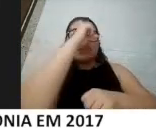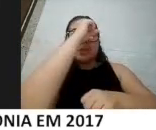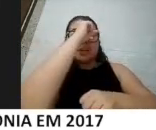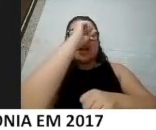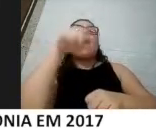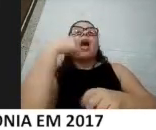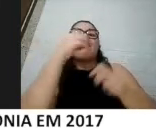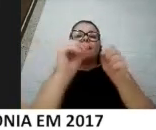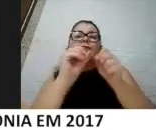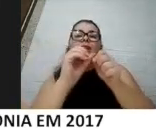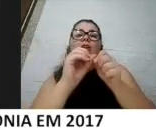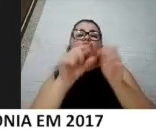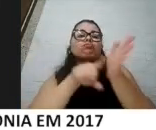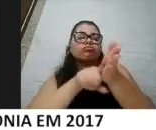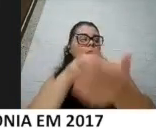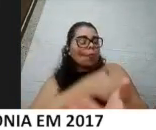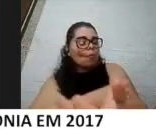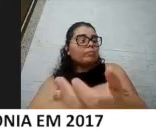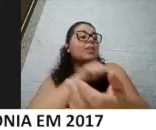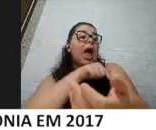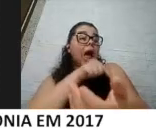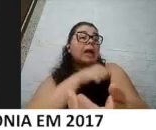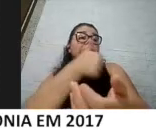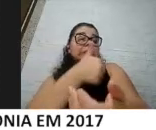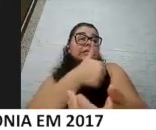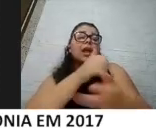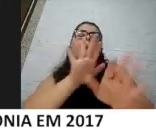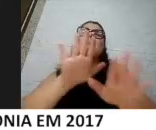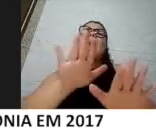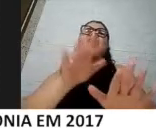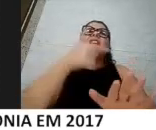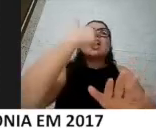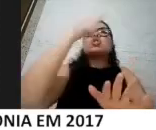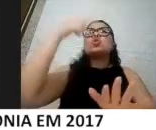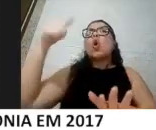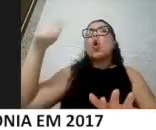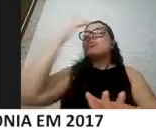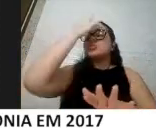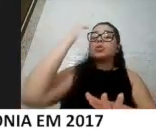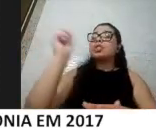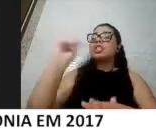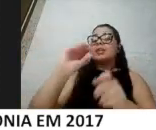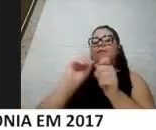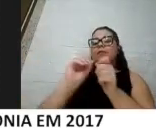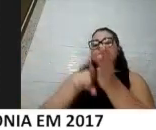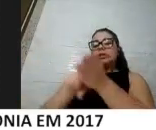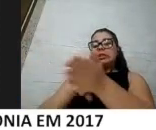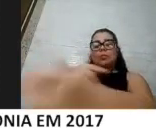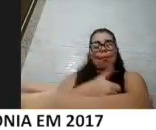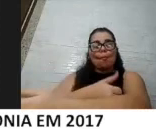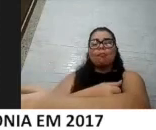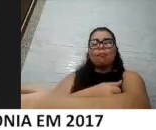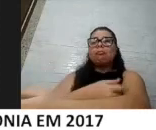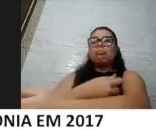que está se comportando a COVID-19 nessa população geral? Será que a gente também tem muitas pessoas assintomáticas?